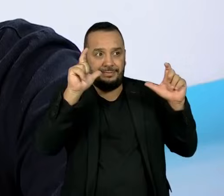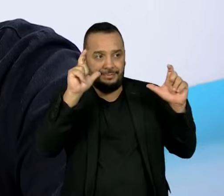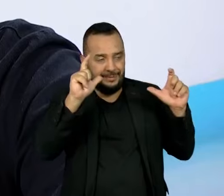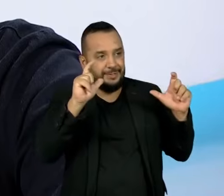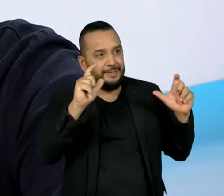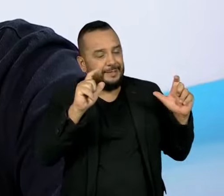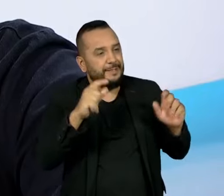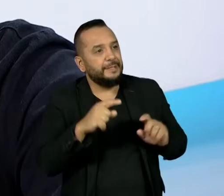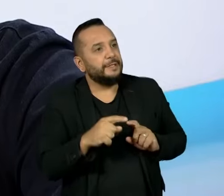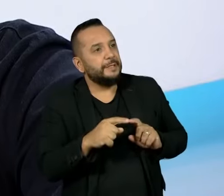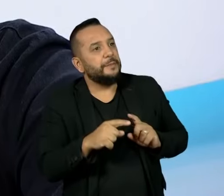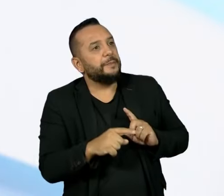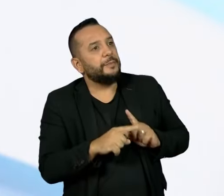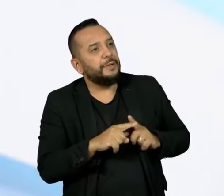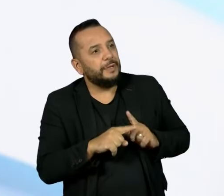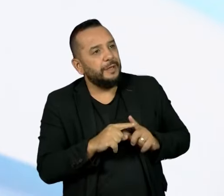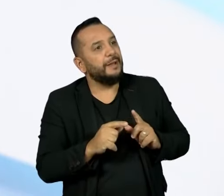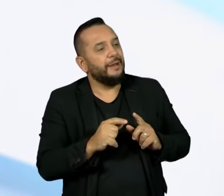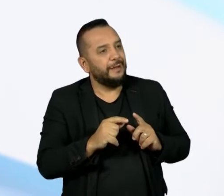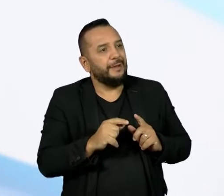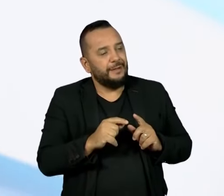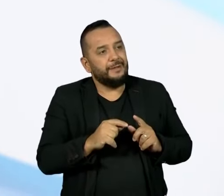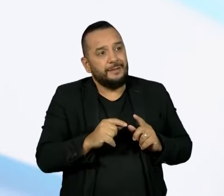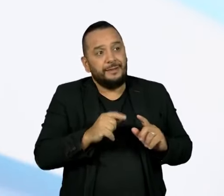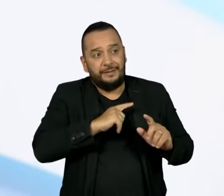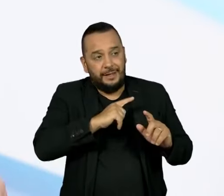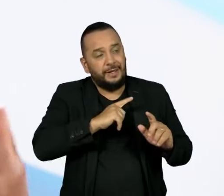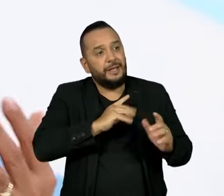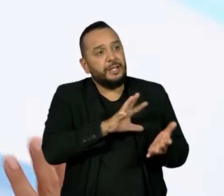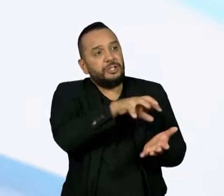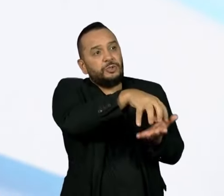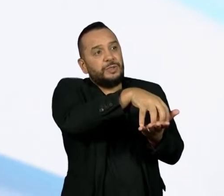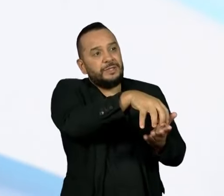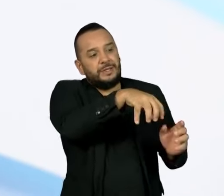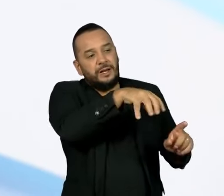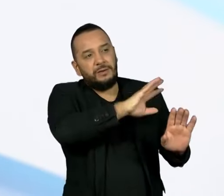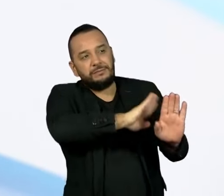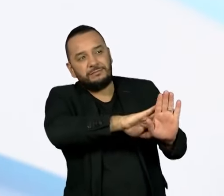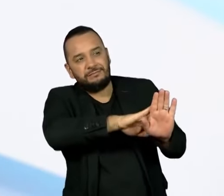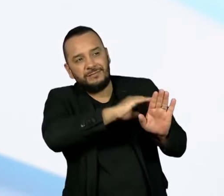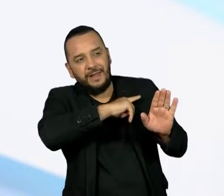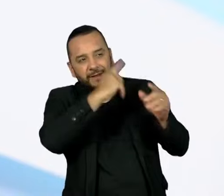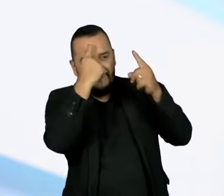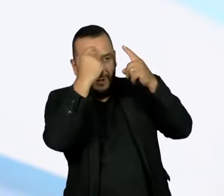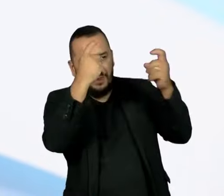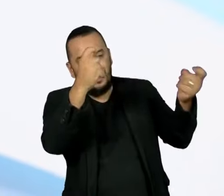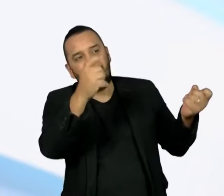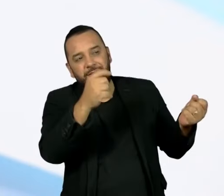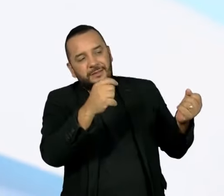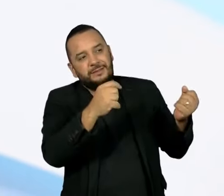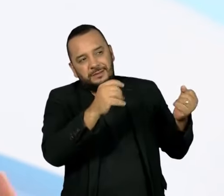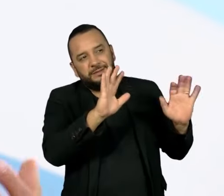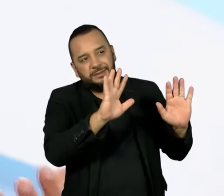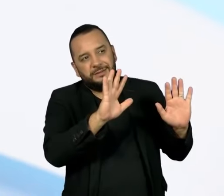apercebermos que a violência reside também nas instituições e em todos os sistemas de